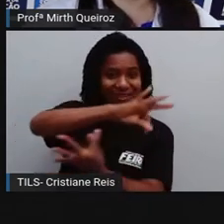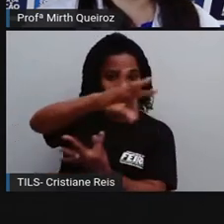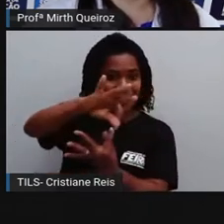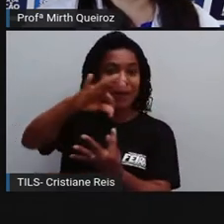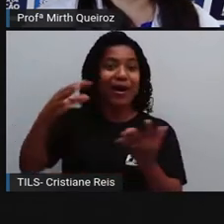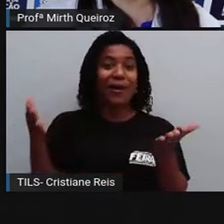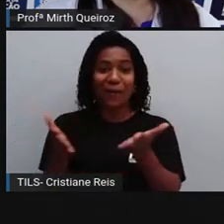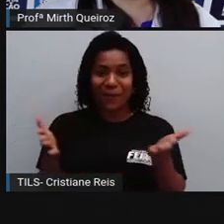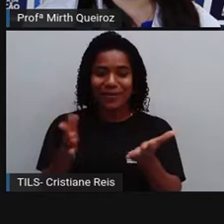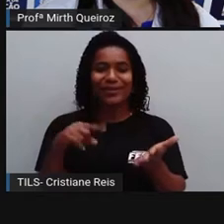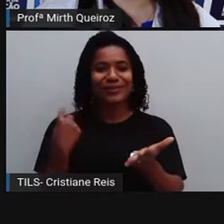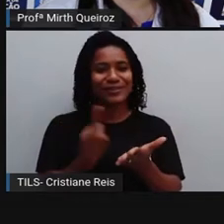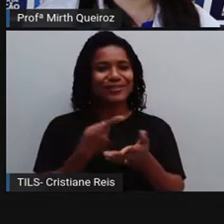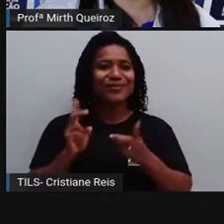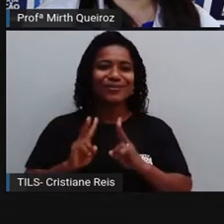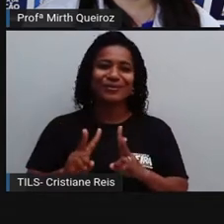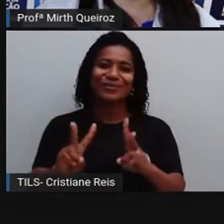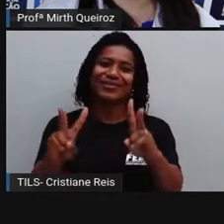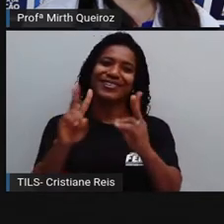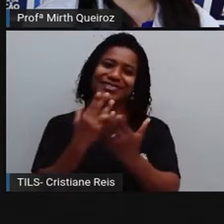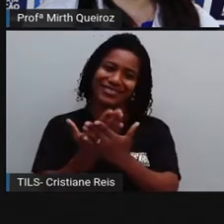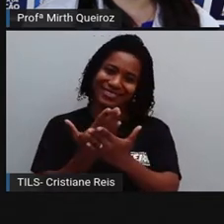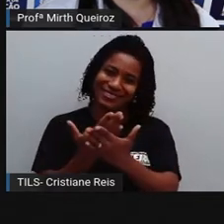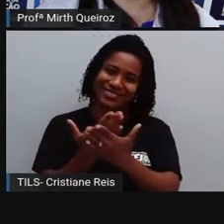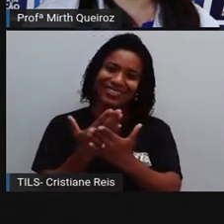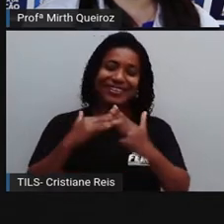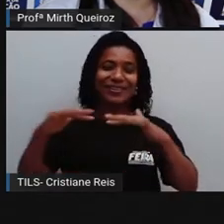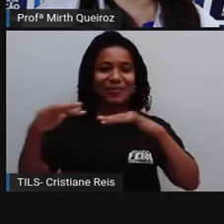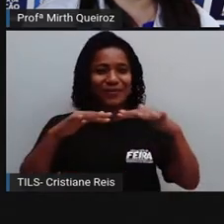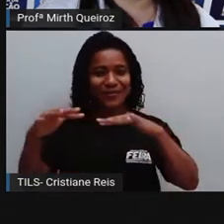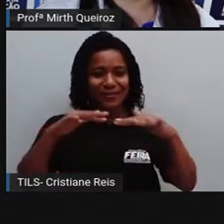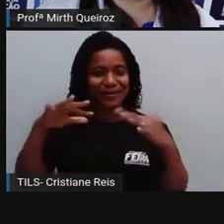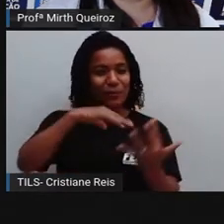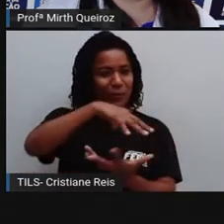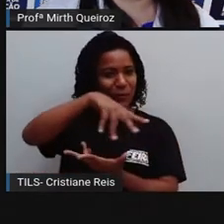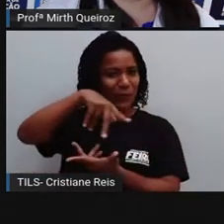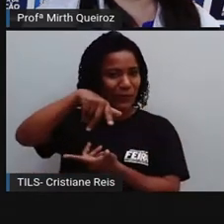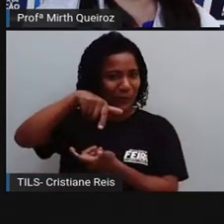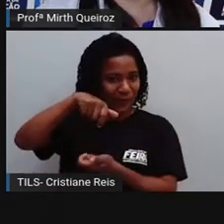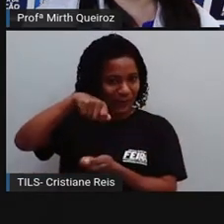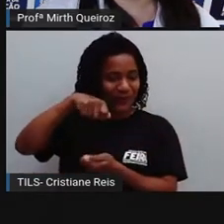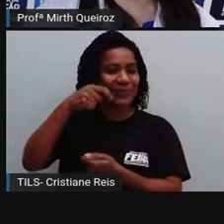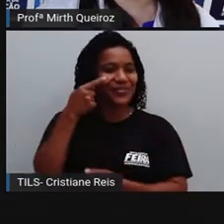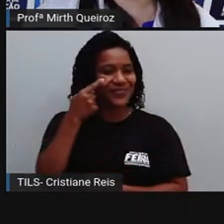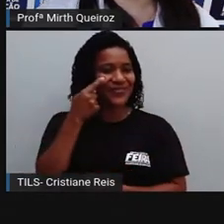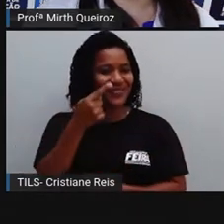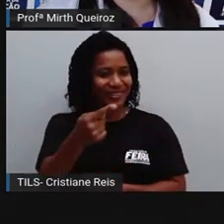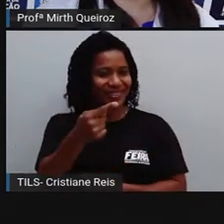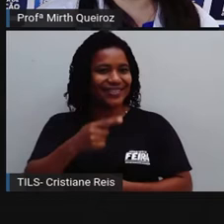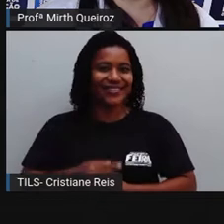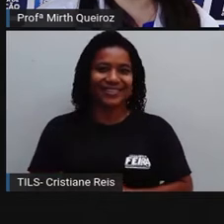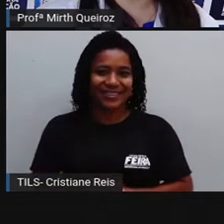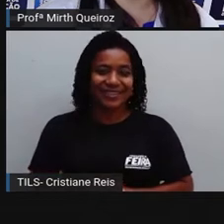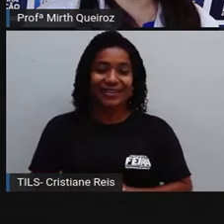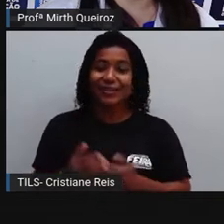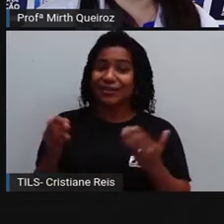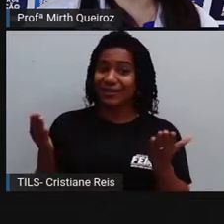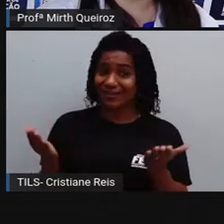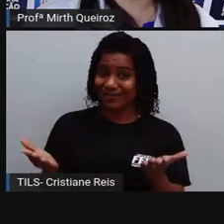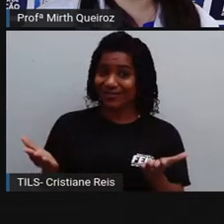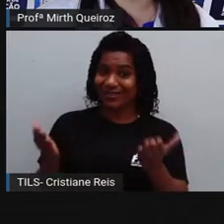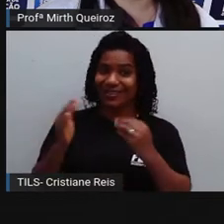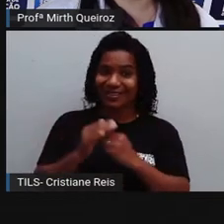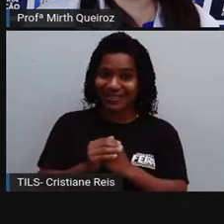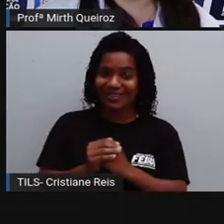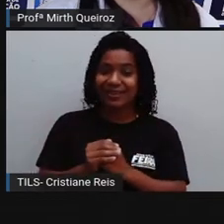seguimento aí a esse estudo dos movimentos do planeta Terra. E aqui nós temos uma imagem que está